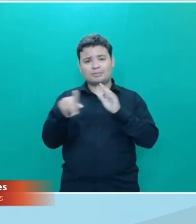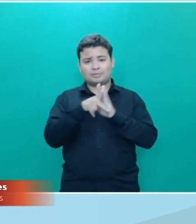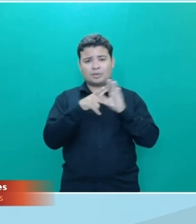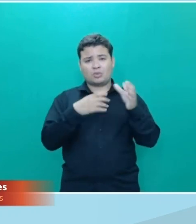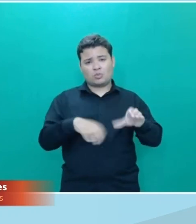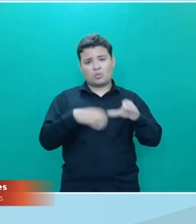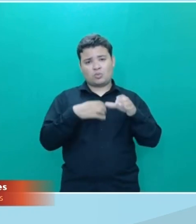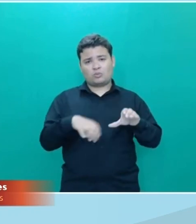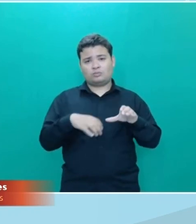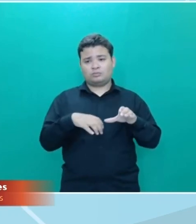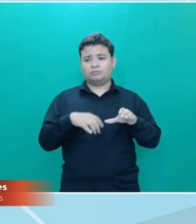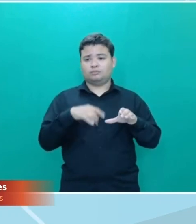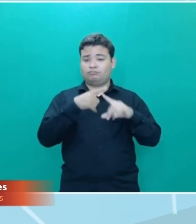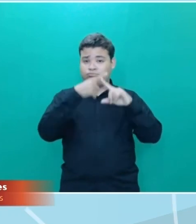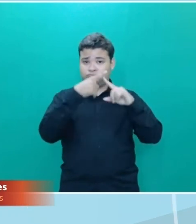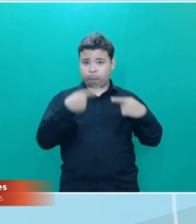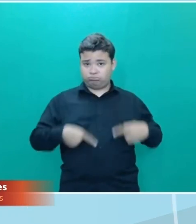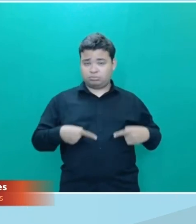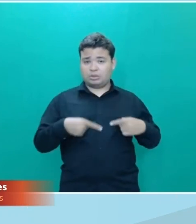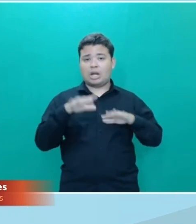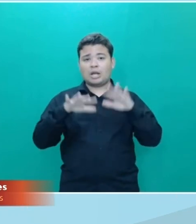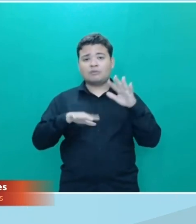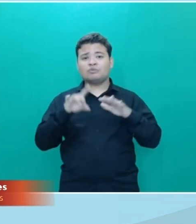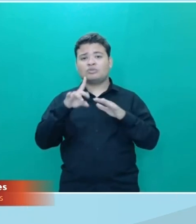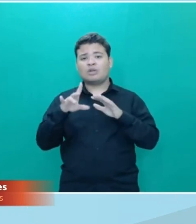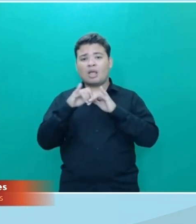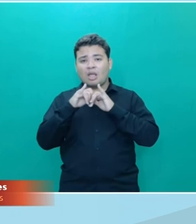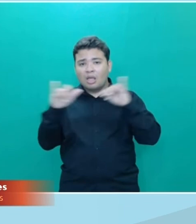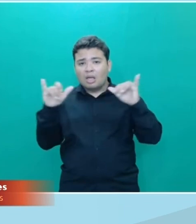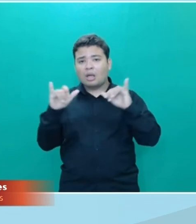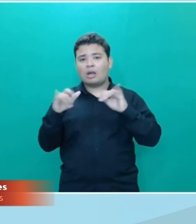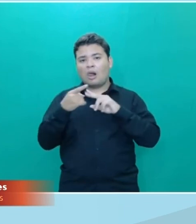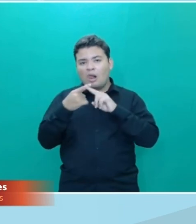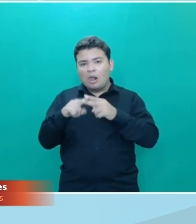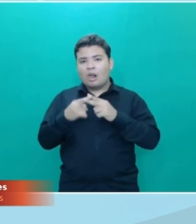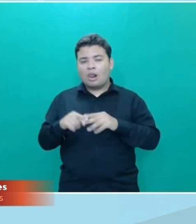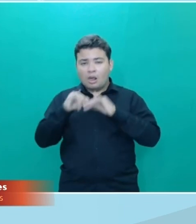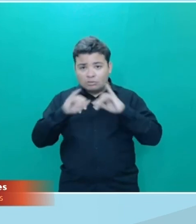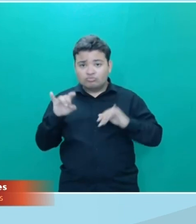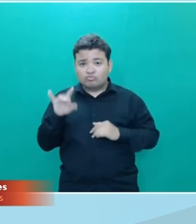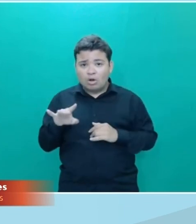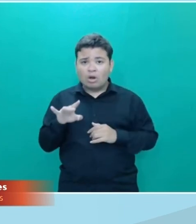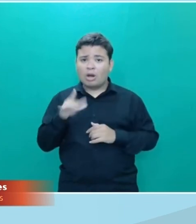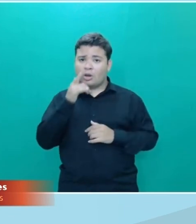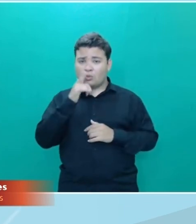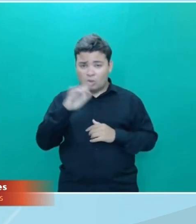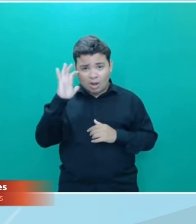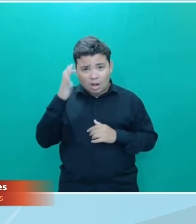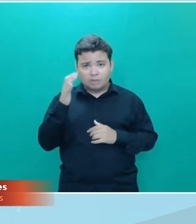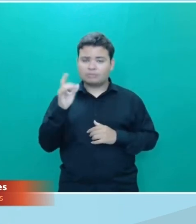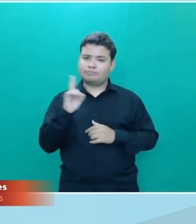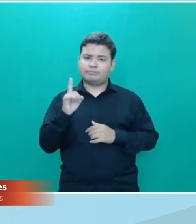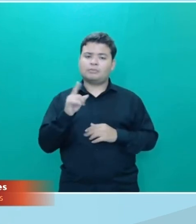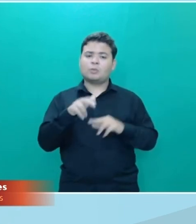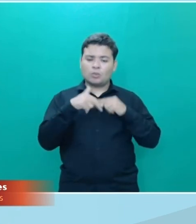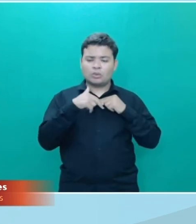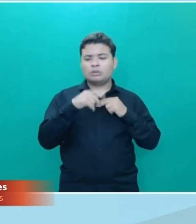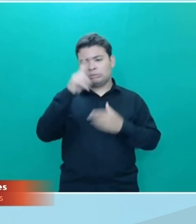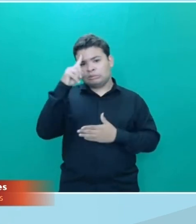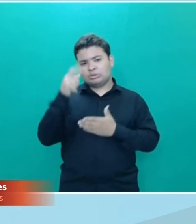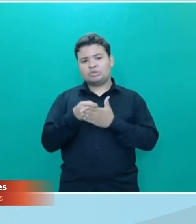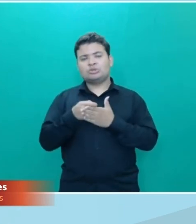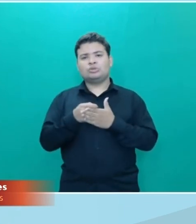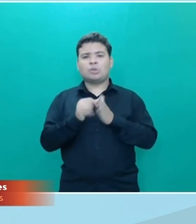não poderiam ser resolvidos só com erratas com a divulgação de erratas. Por isso foi decidido que haverá publicação de novos